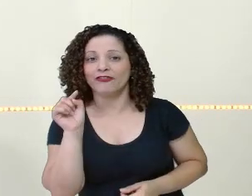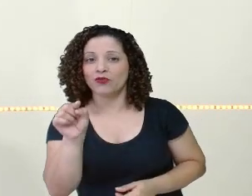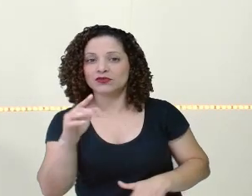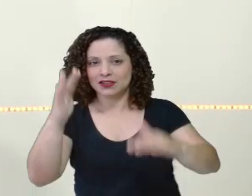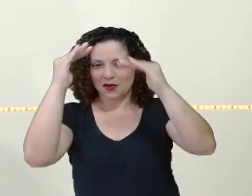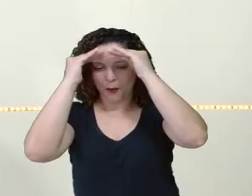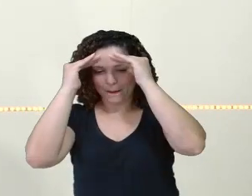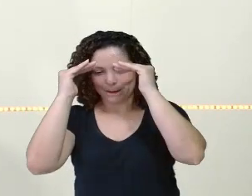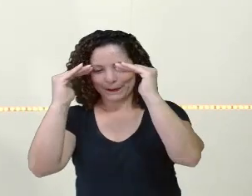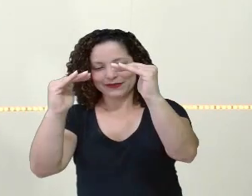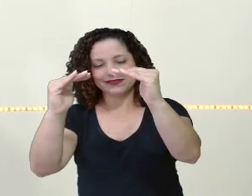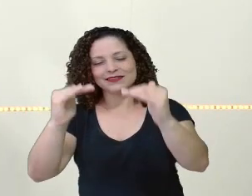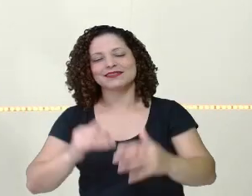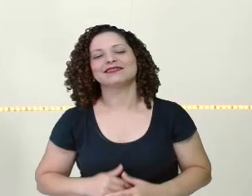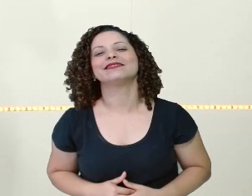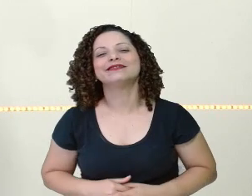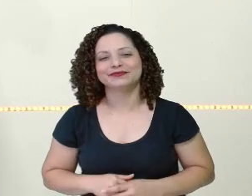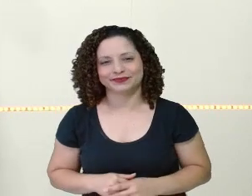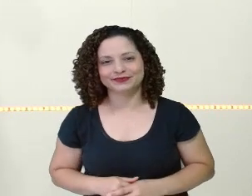obediente, não é isso?